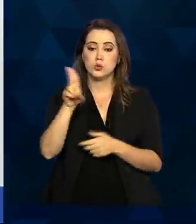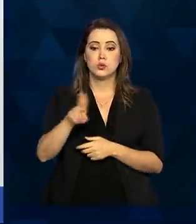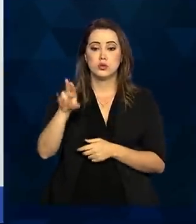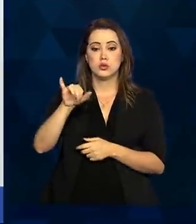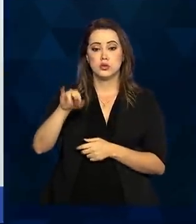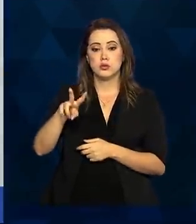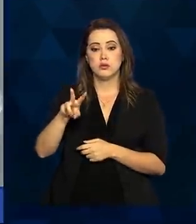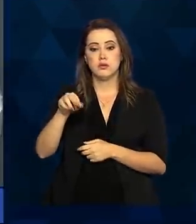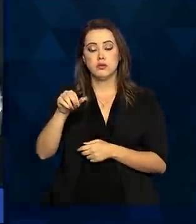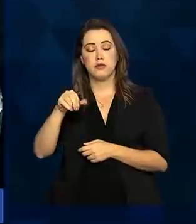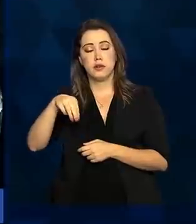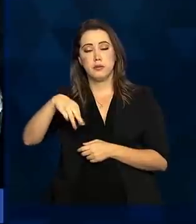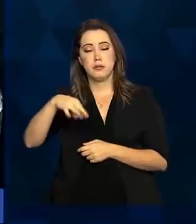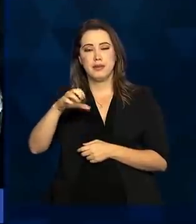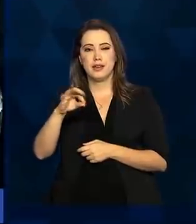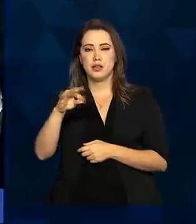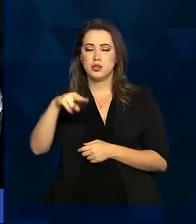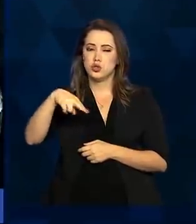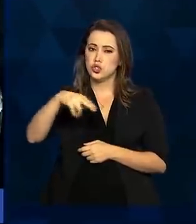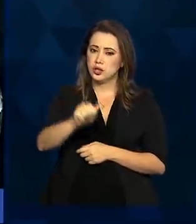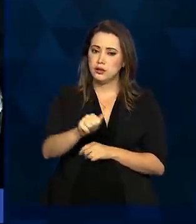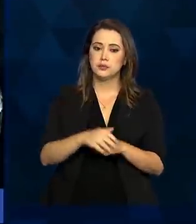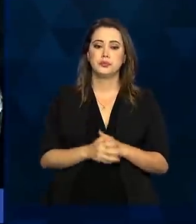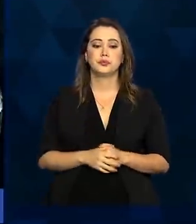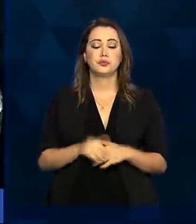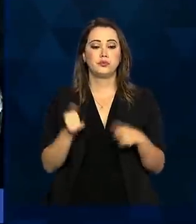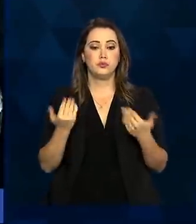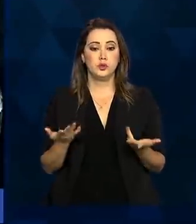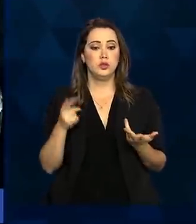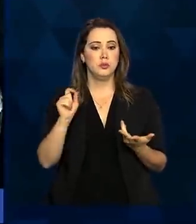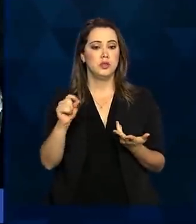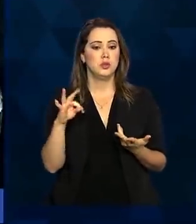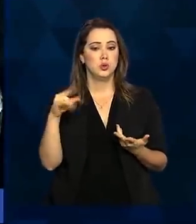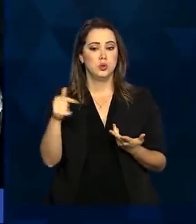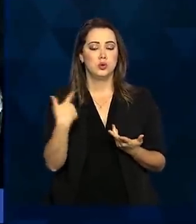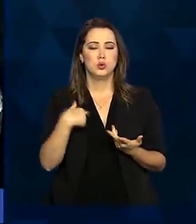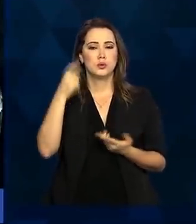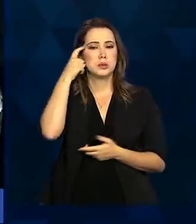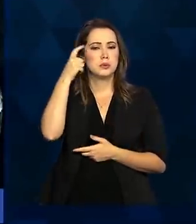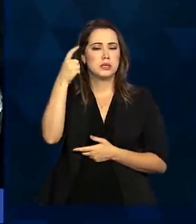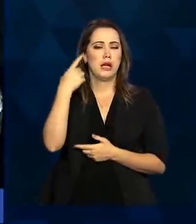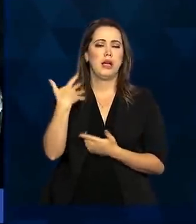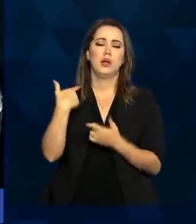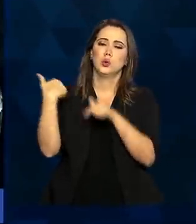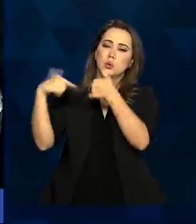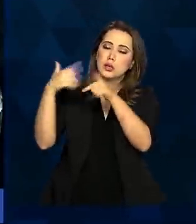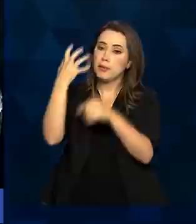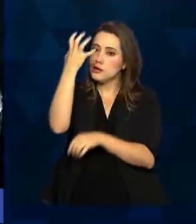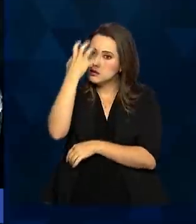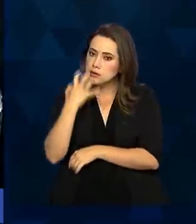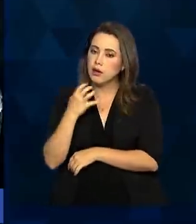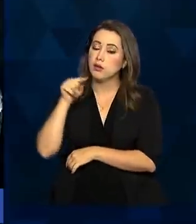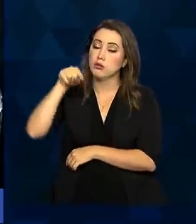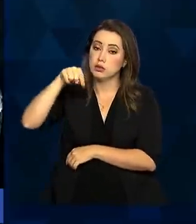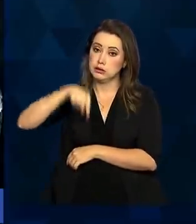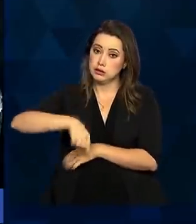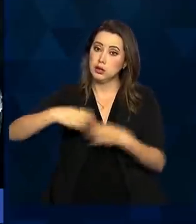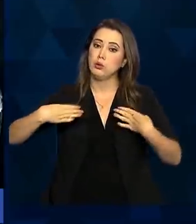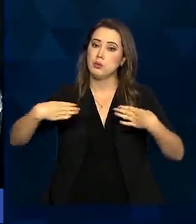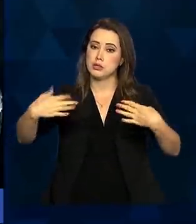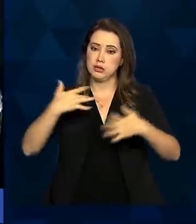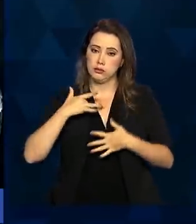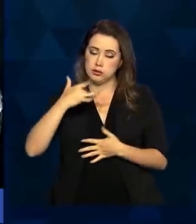Enfim. Próximo. Isso é para que todos tenham uma ideia do trabalho sério que tem sido feito por esse